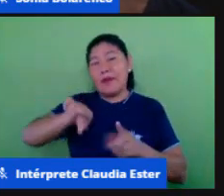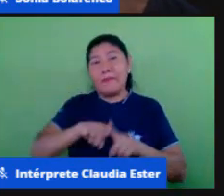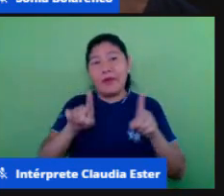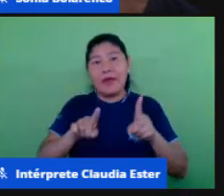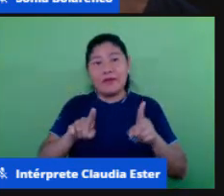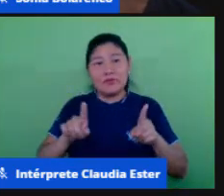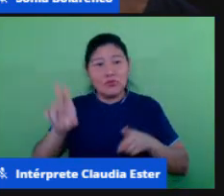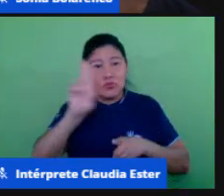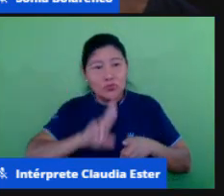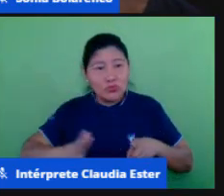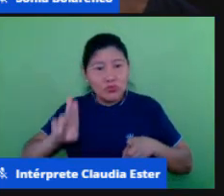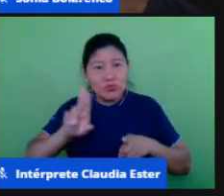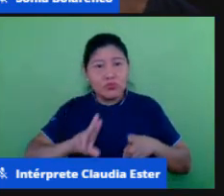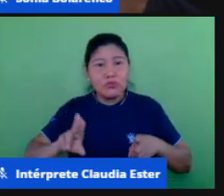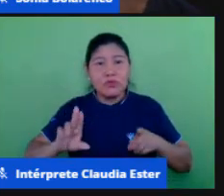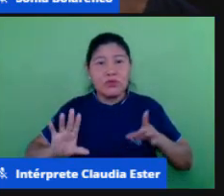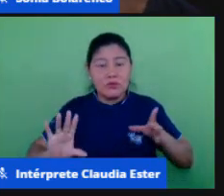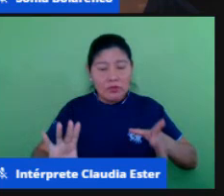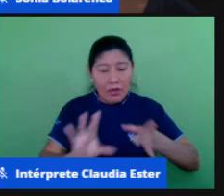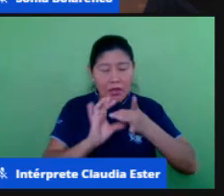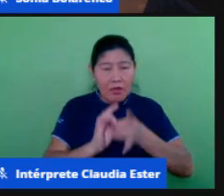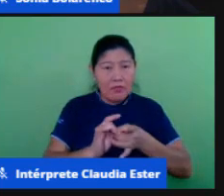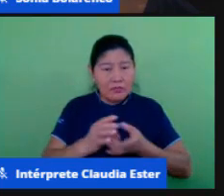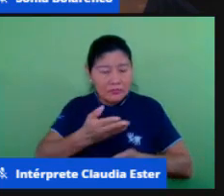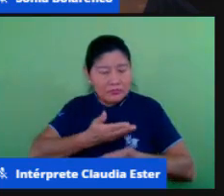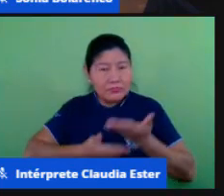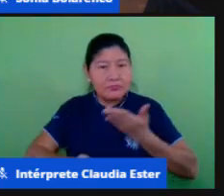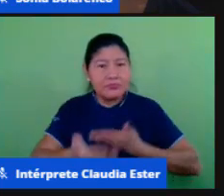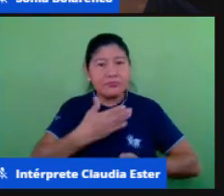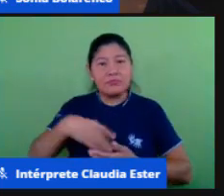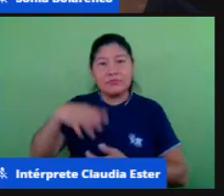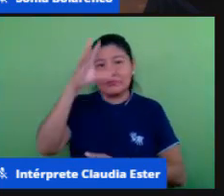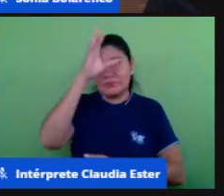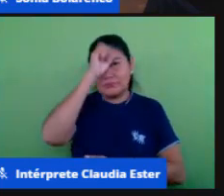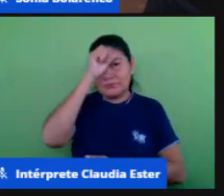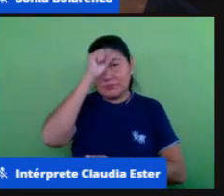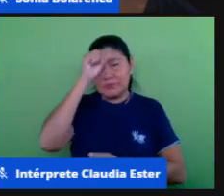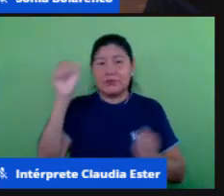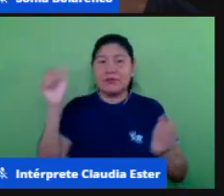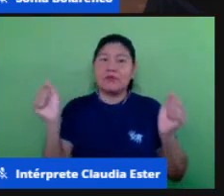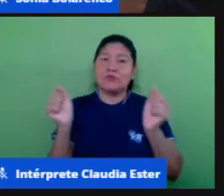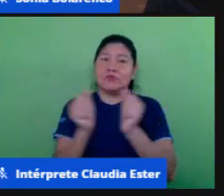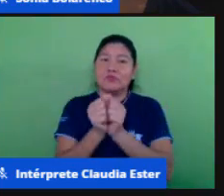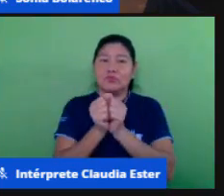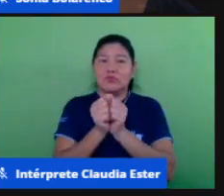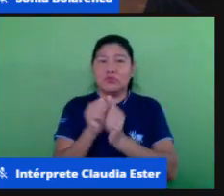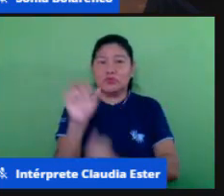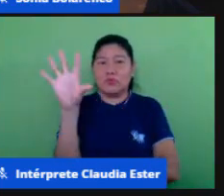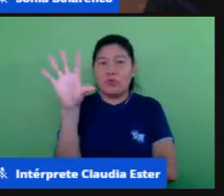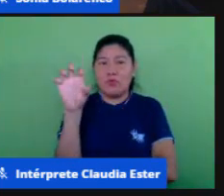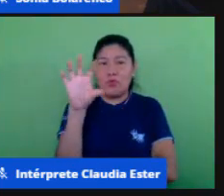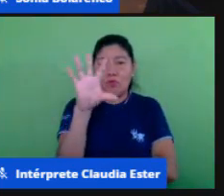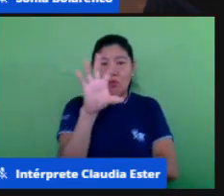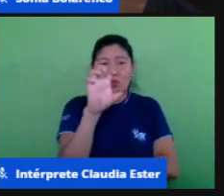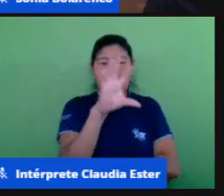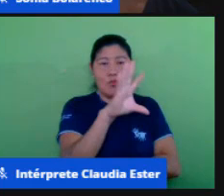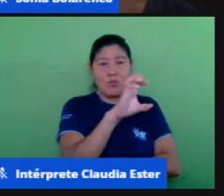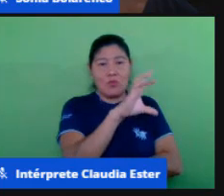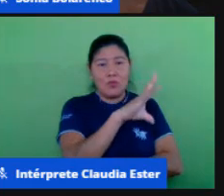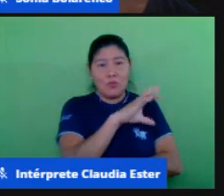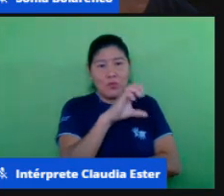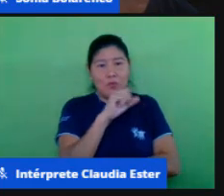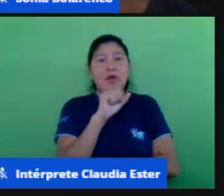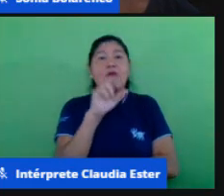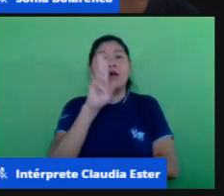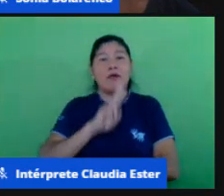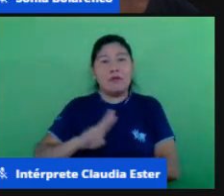tecnologia e da media educação entre os pontos né da interface entre